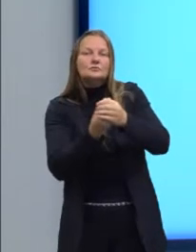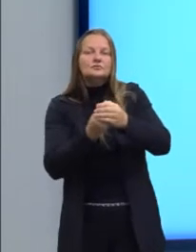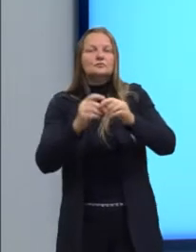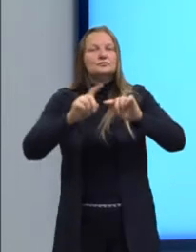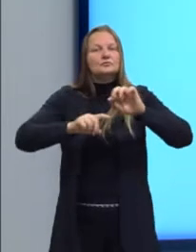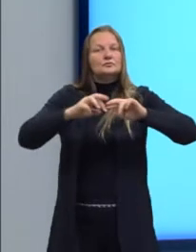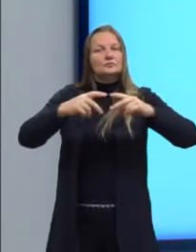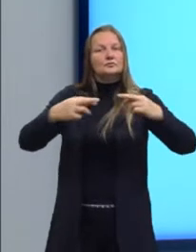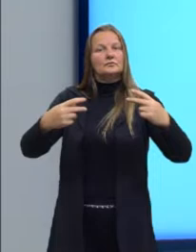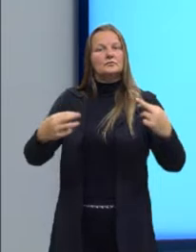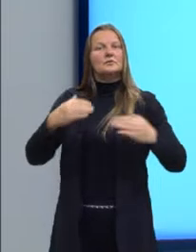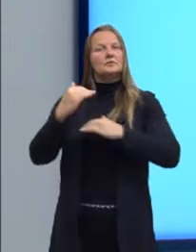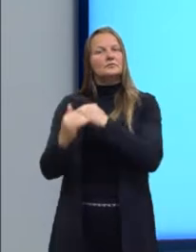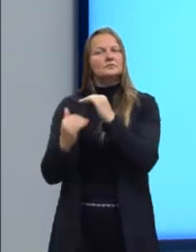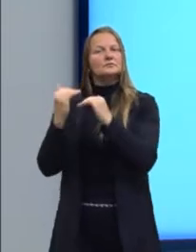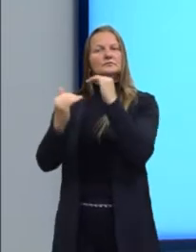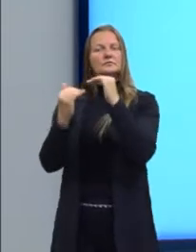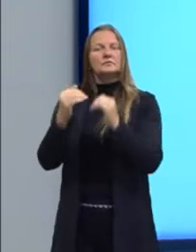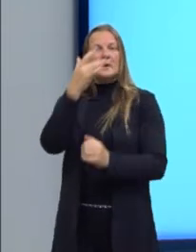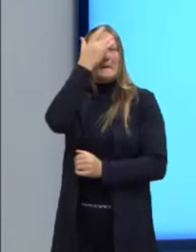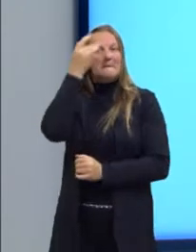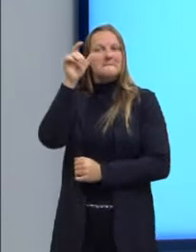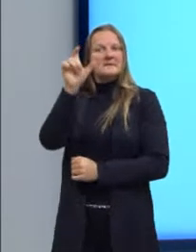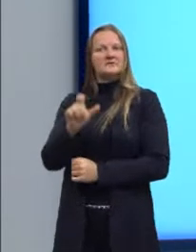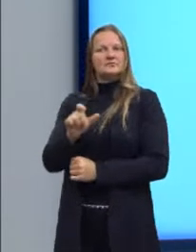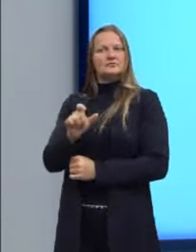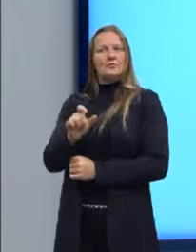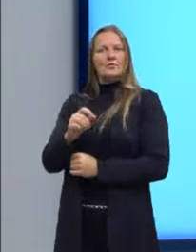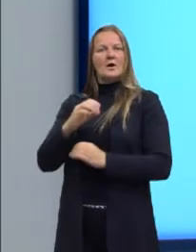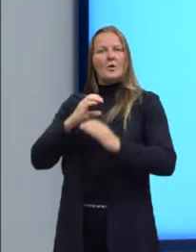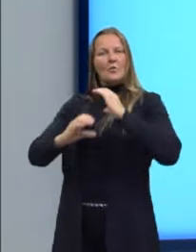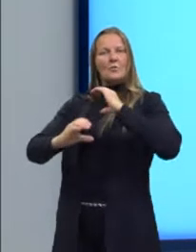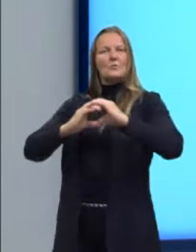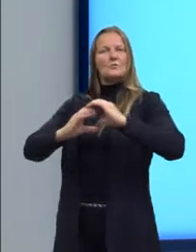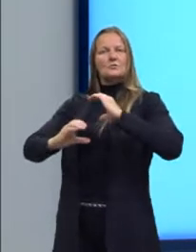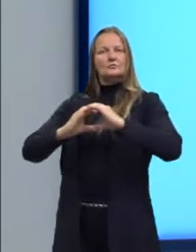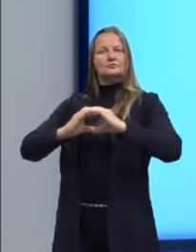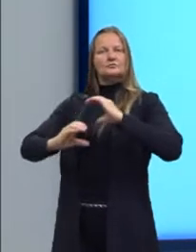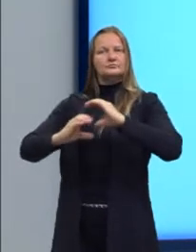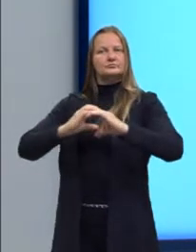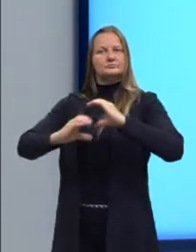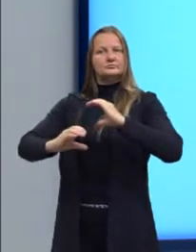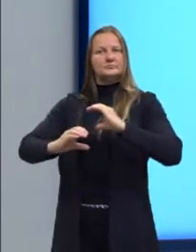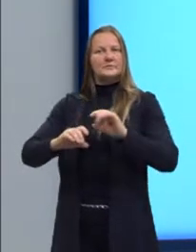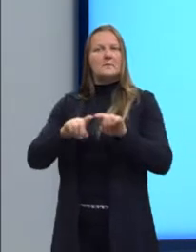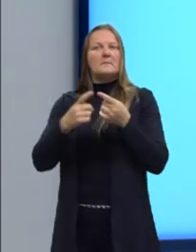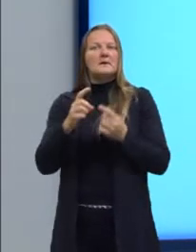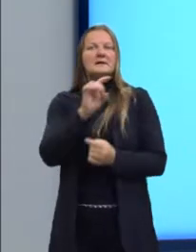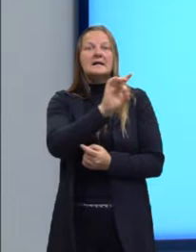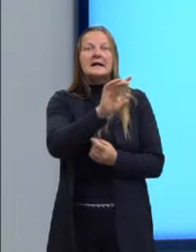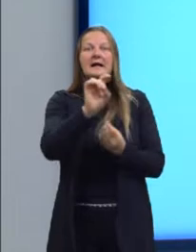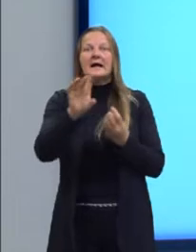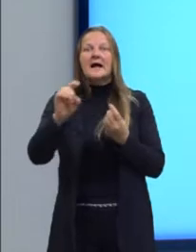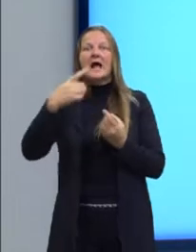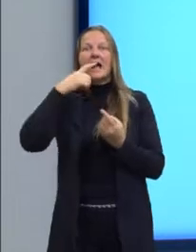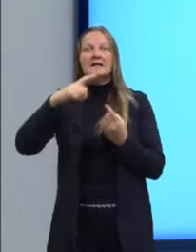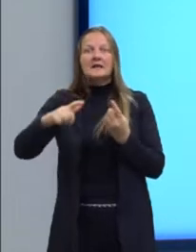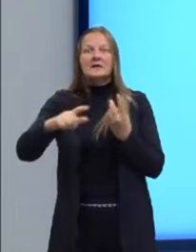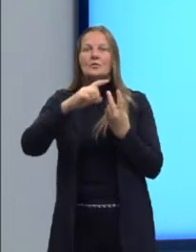desenvolvidos pelos humanos para se comunicar. Mas cada língua,